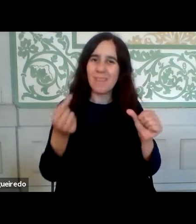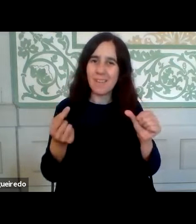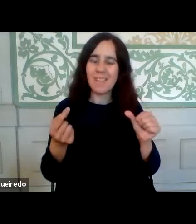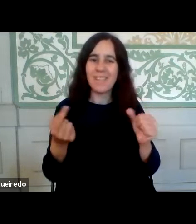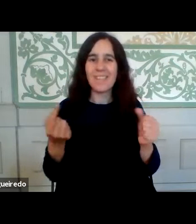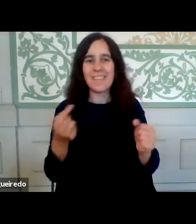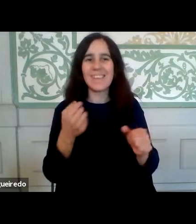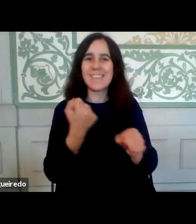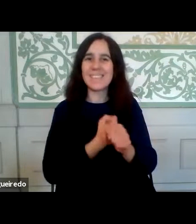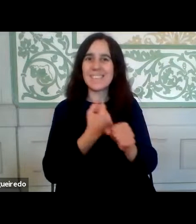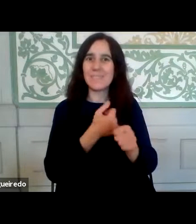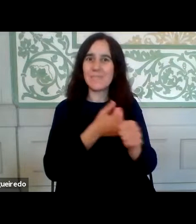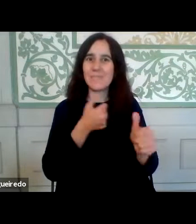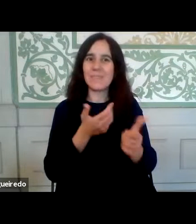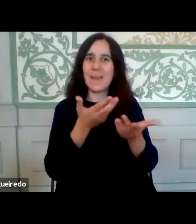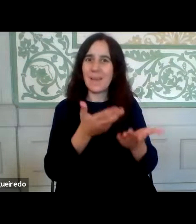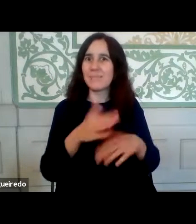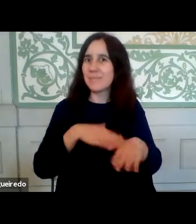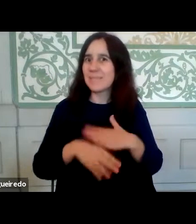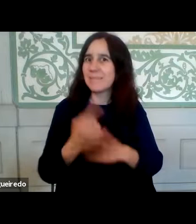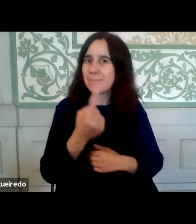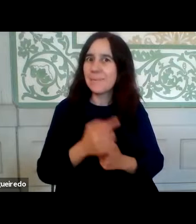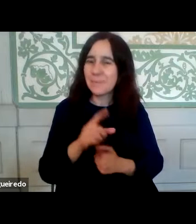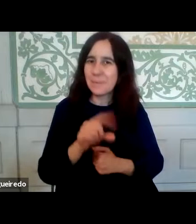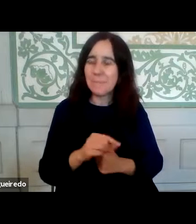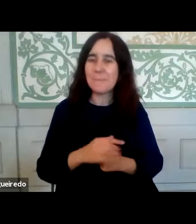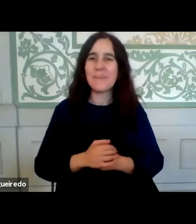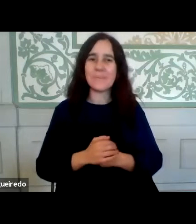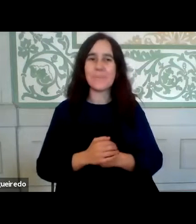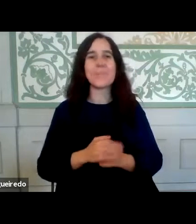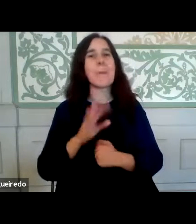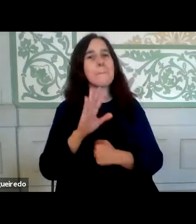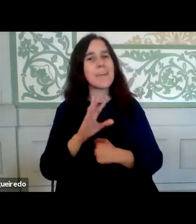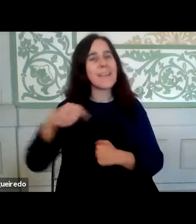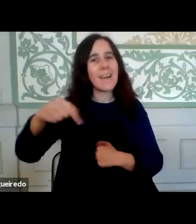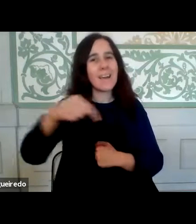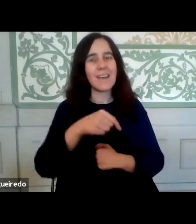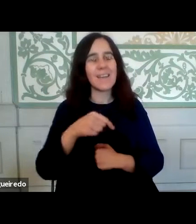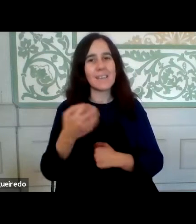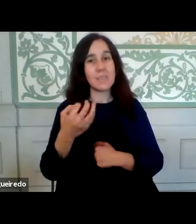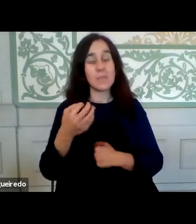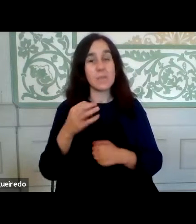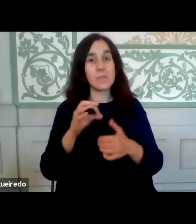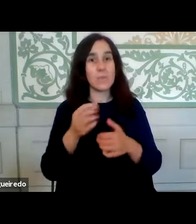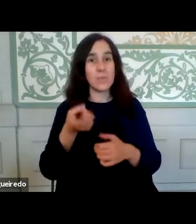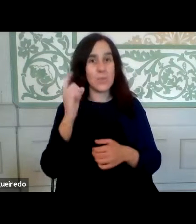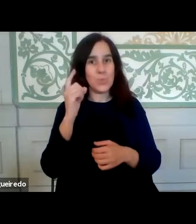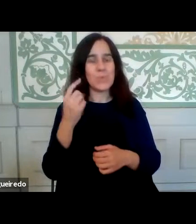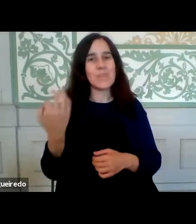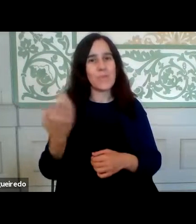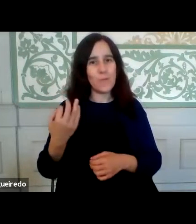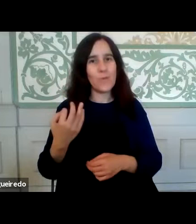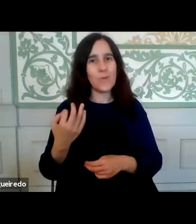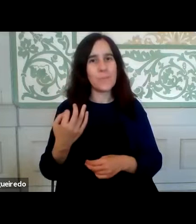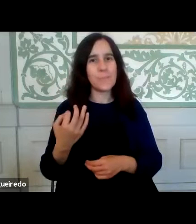serviços, assim se deve fazer também, mas àqueles que não totalam e que tiveram